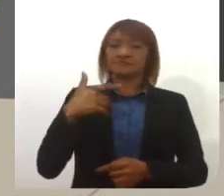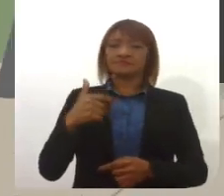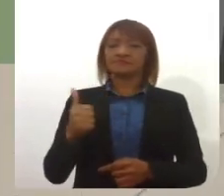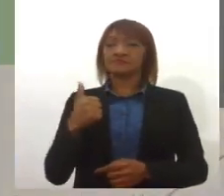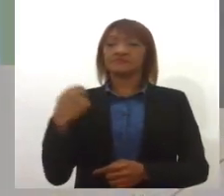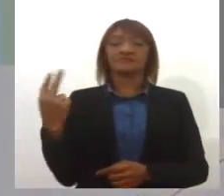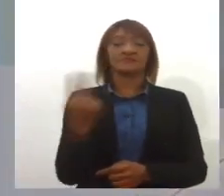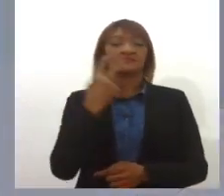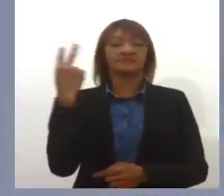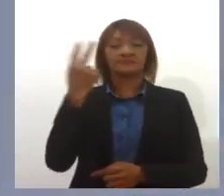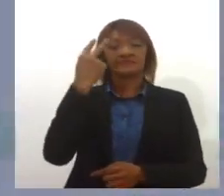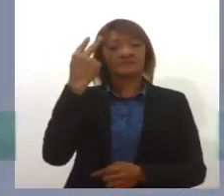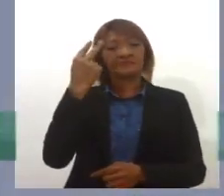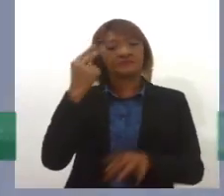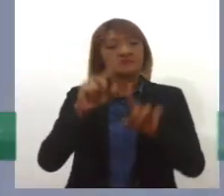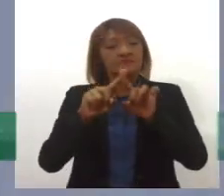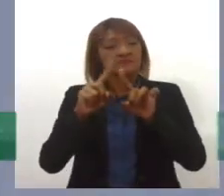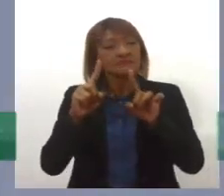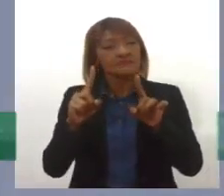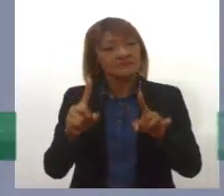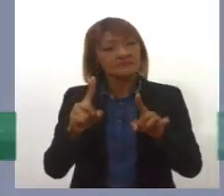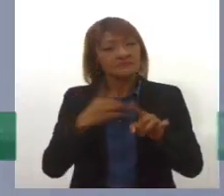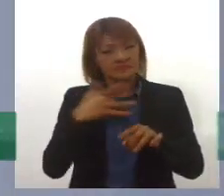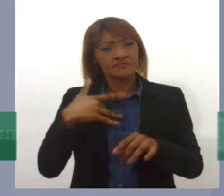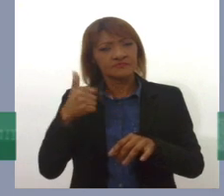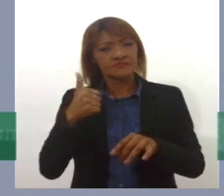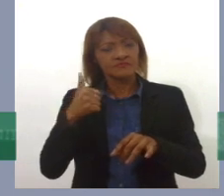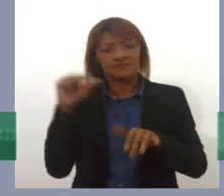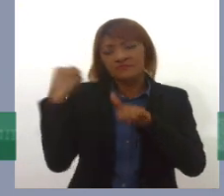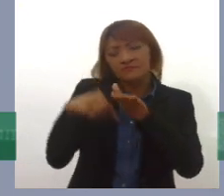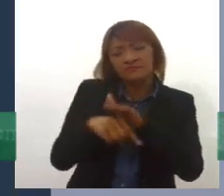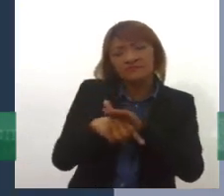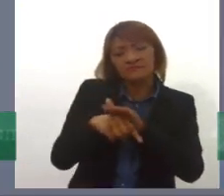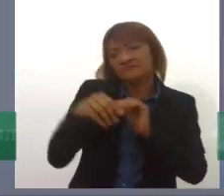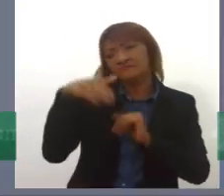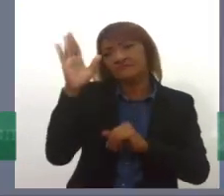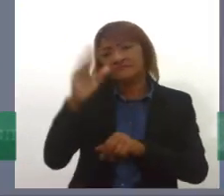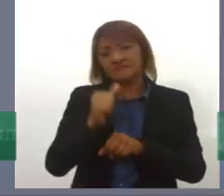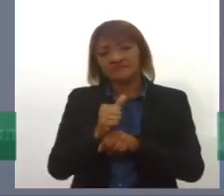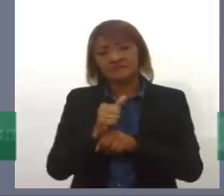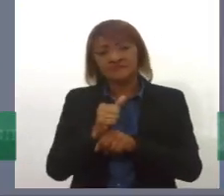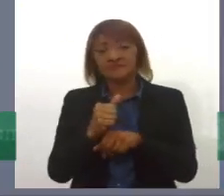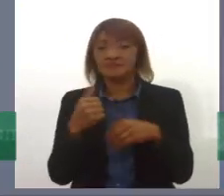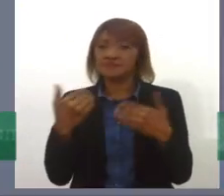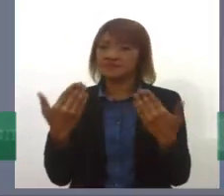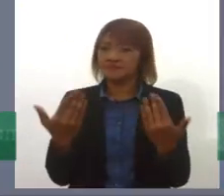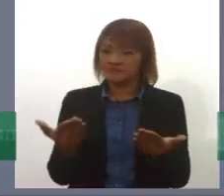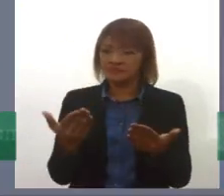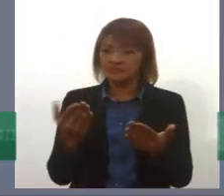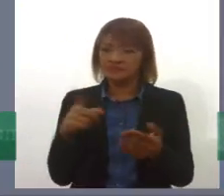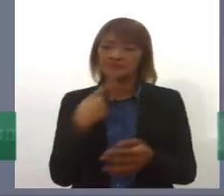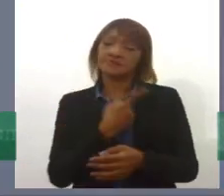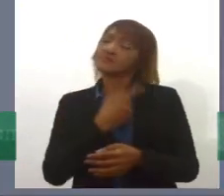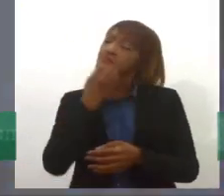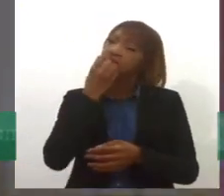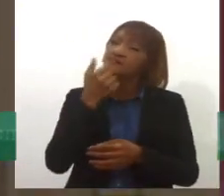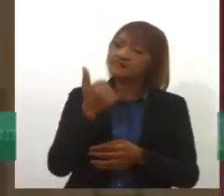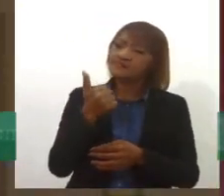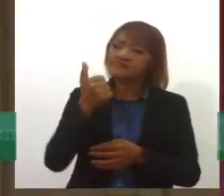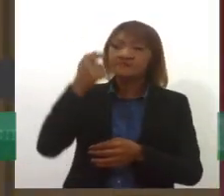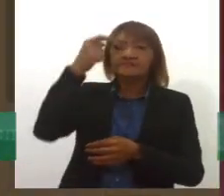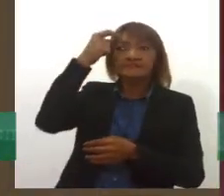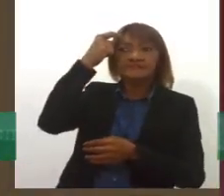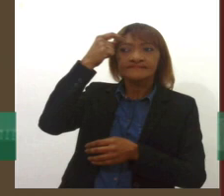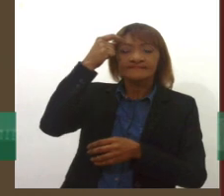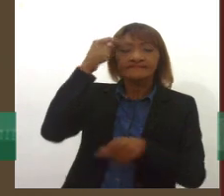valorizados. Mas estar bem vai muito além do físico. Aliás, só estamos bem quando nossa mente